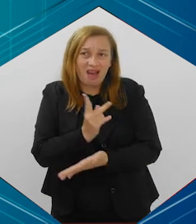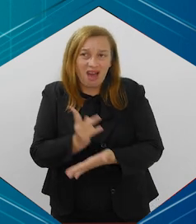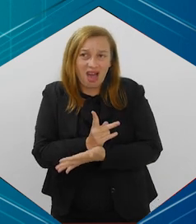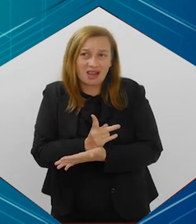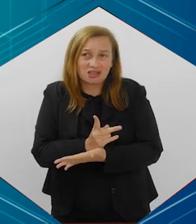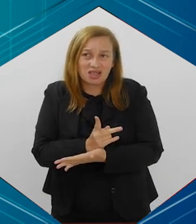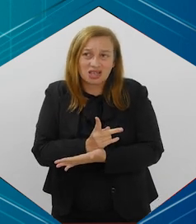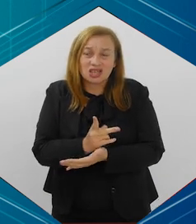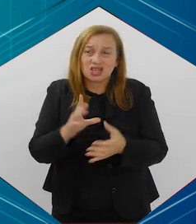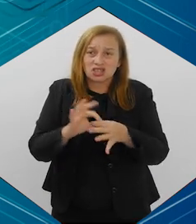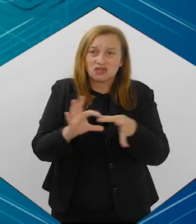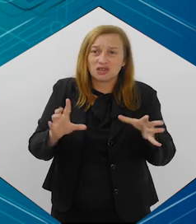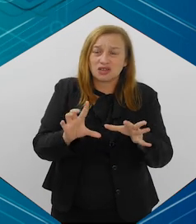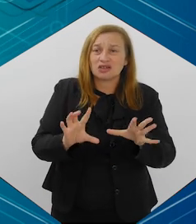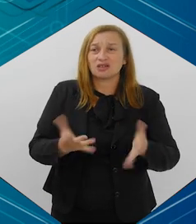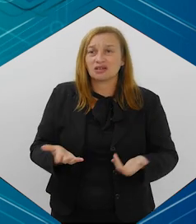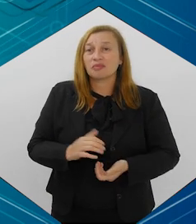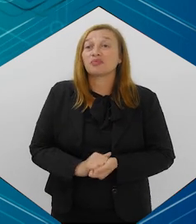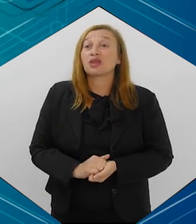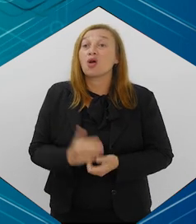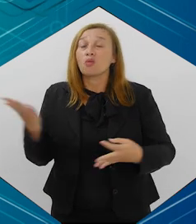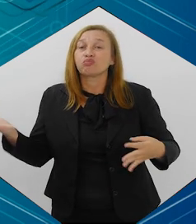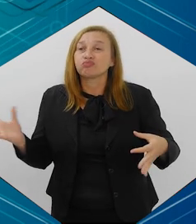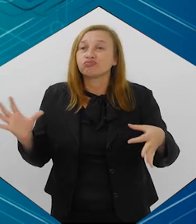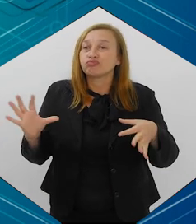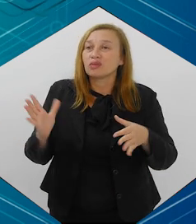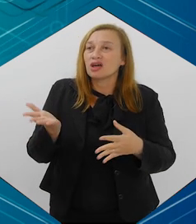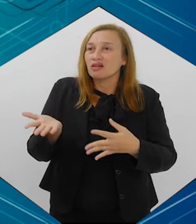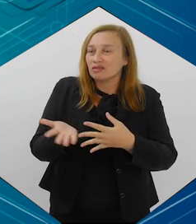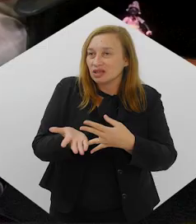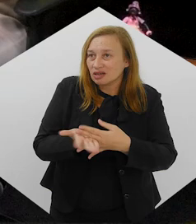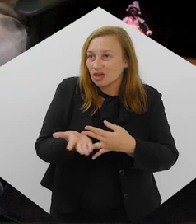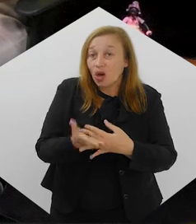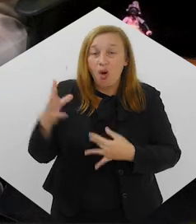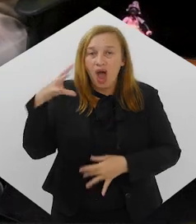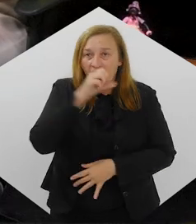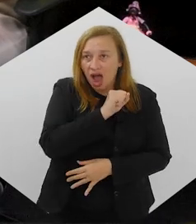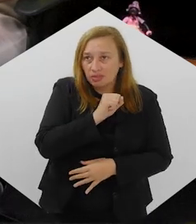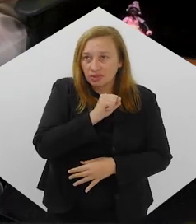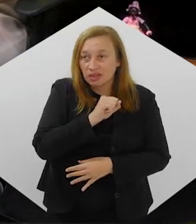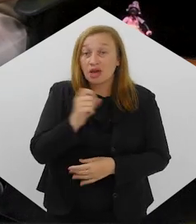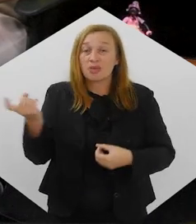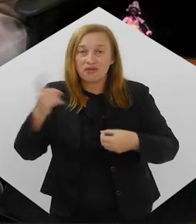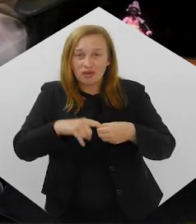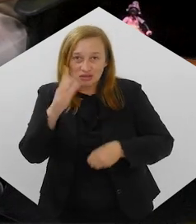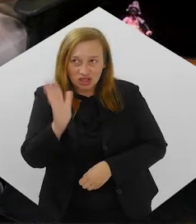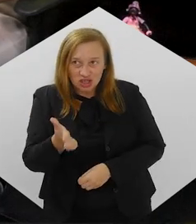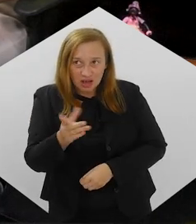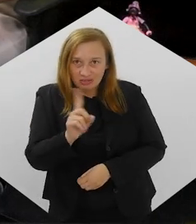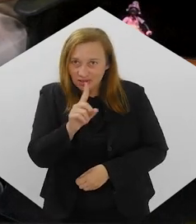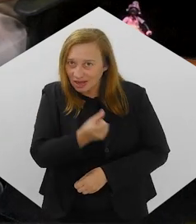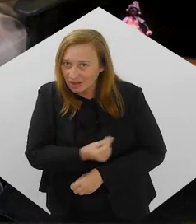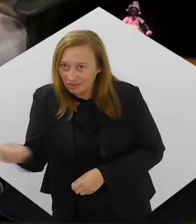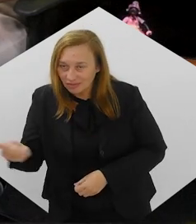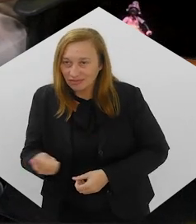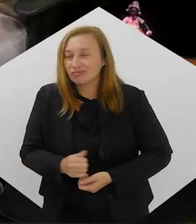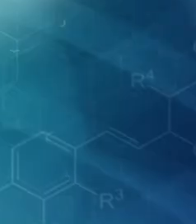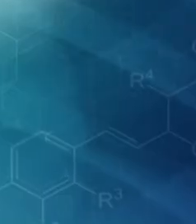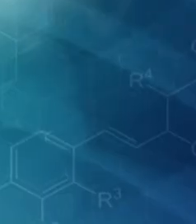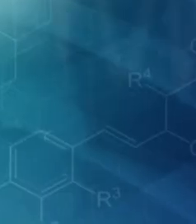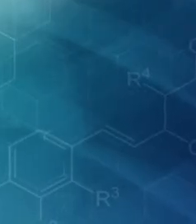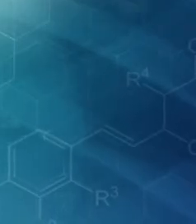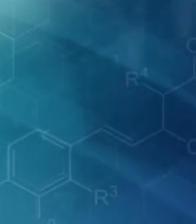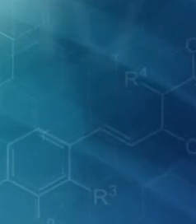dificilmente vão parar. Eu vou interromper esse nosso bate-papo por um rápido intervalo, mas a gente volta já já. Não sai daí, não.